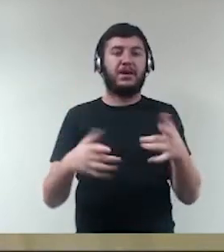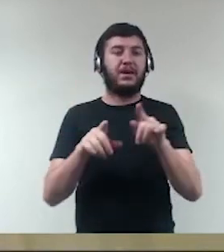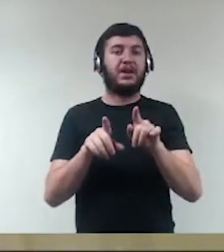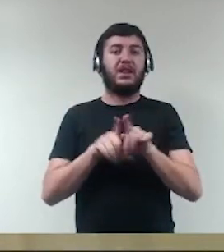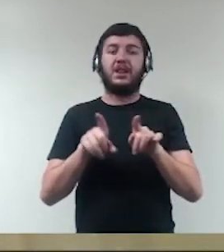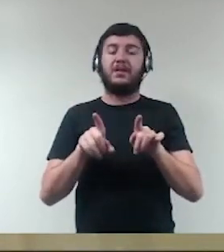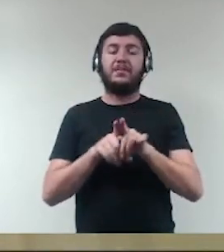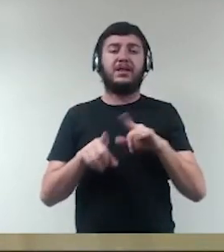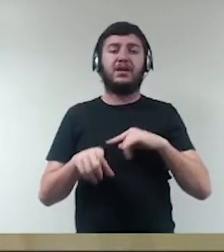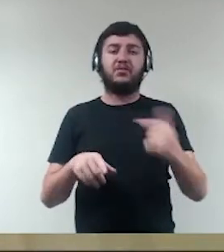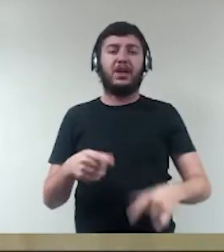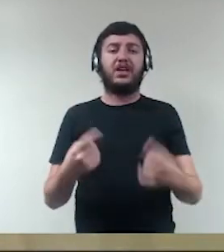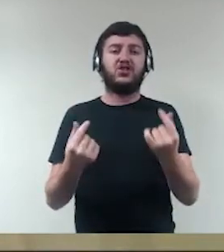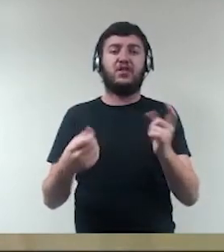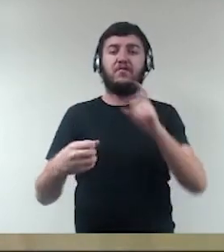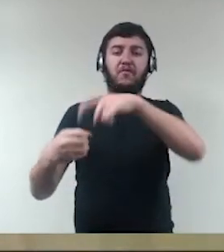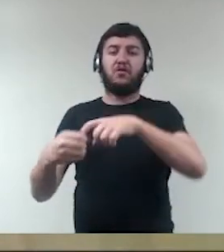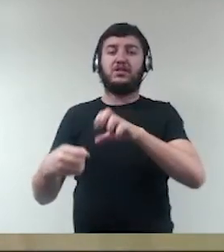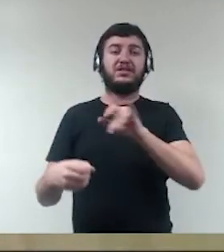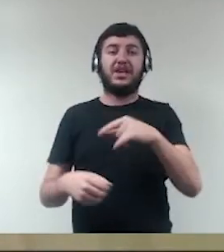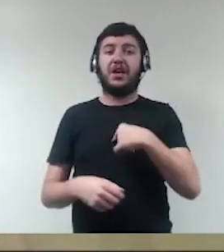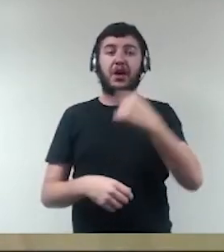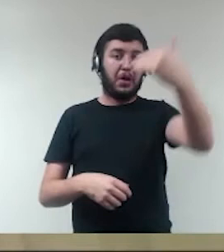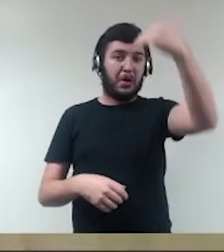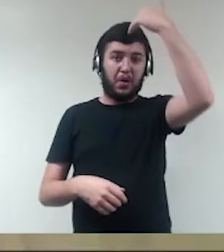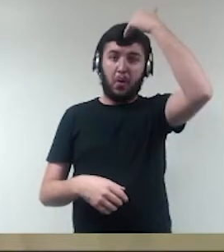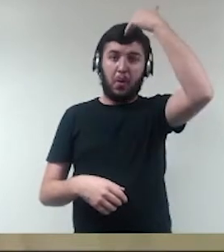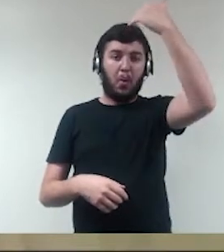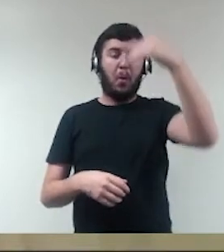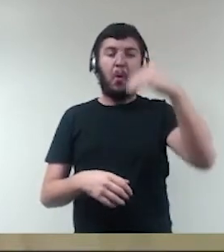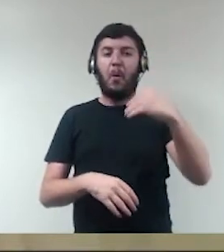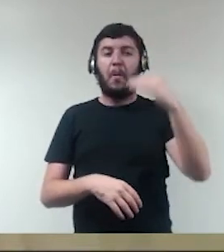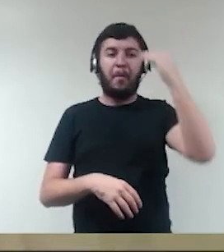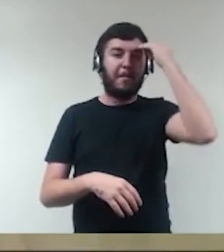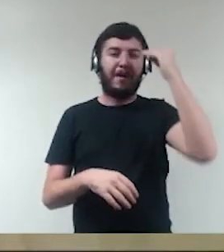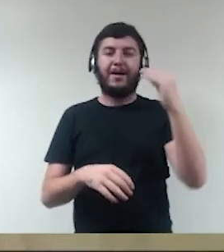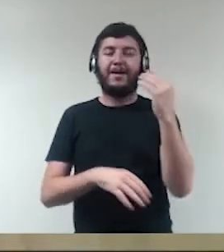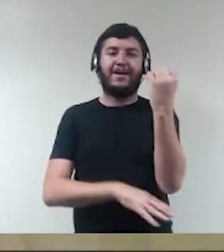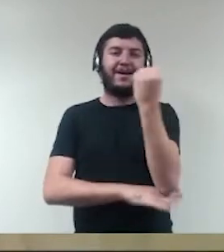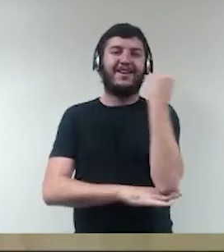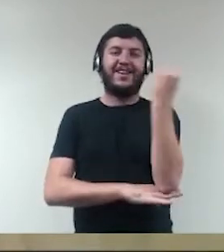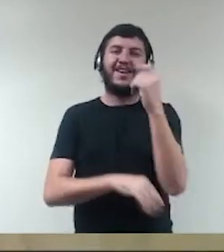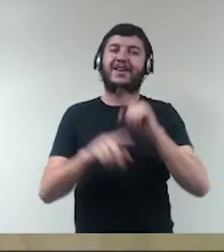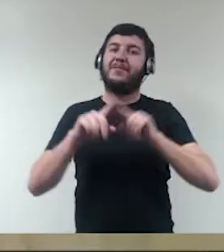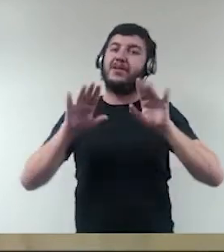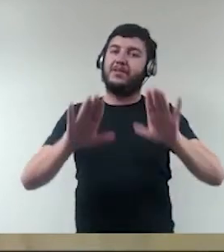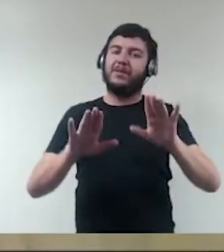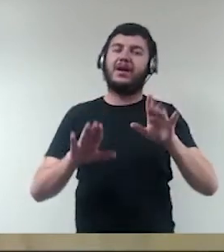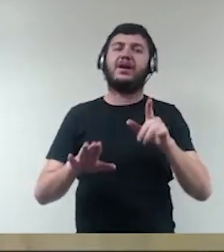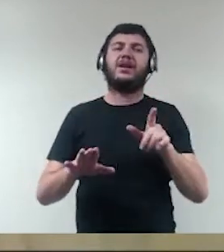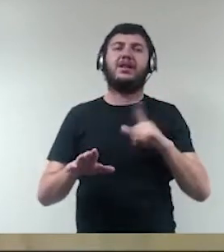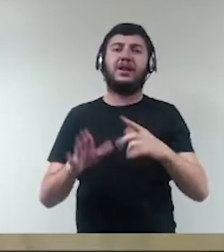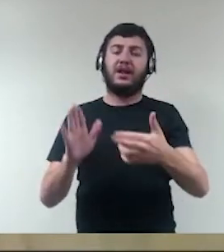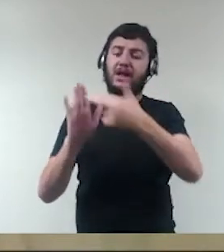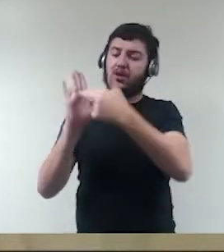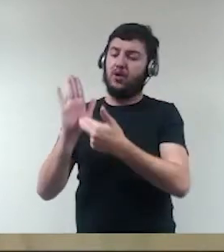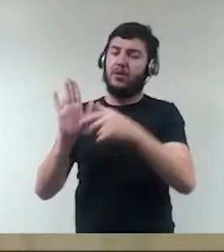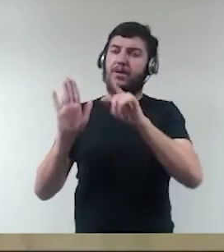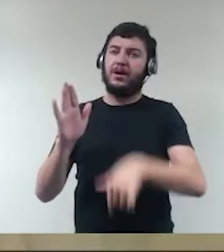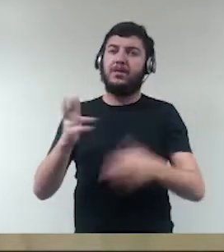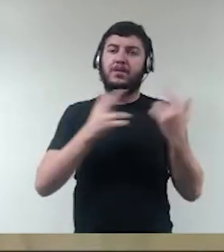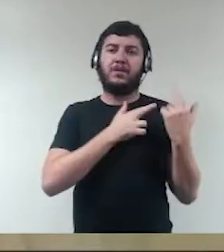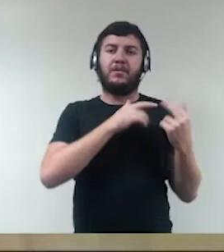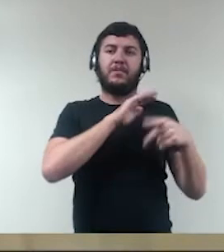grave, né, e contextualizada, né, o âmbito de incidência da norma, né, é a responsabilidade tanto